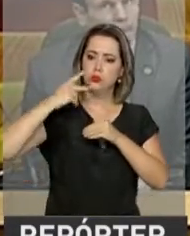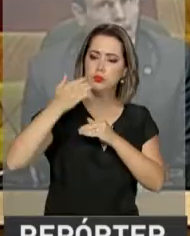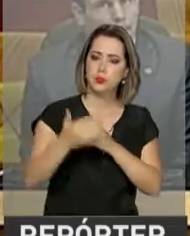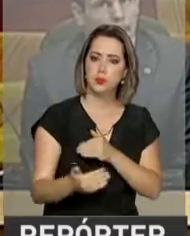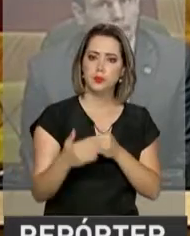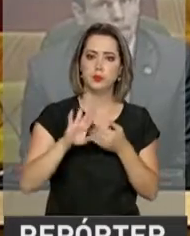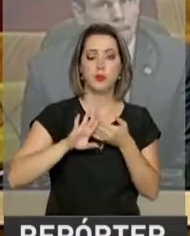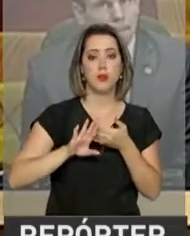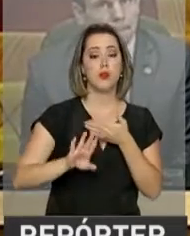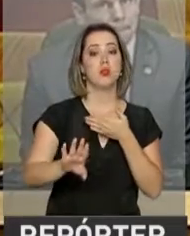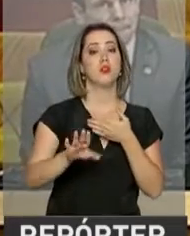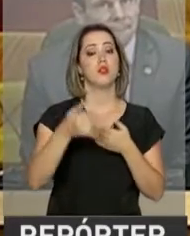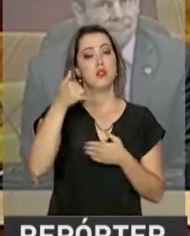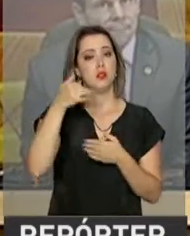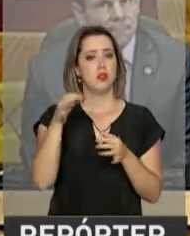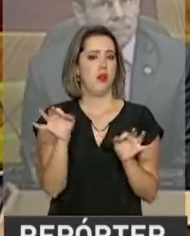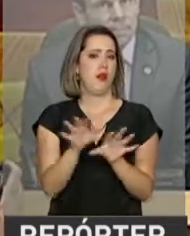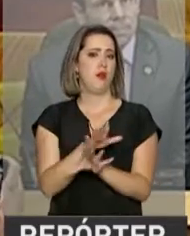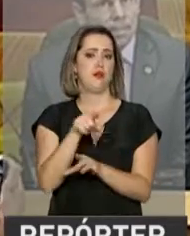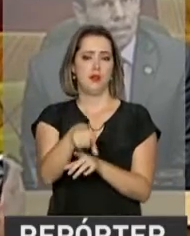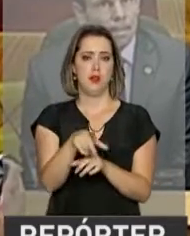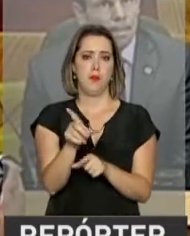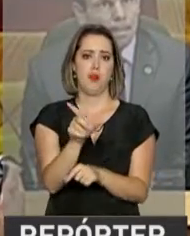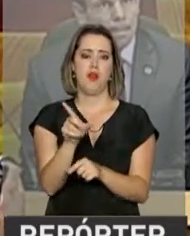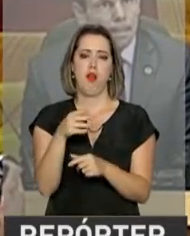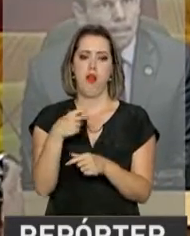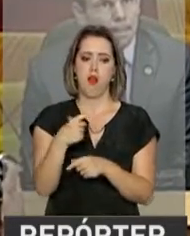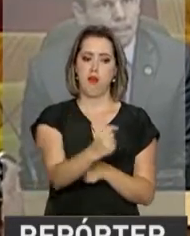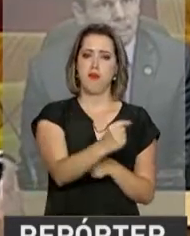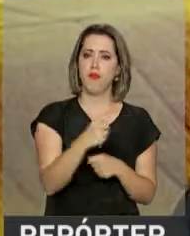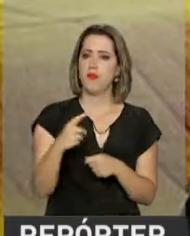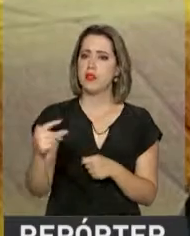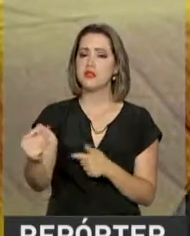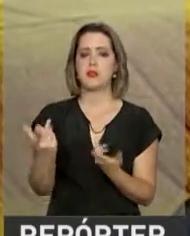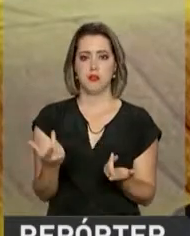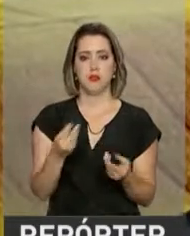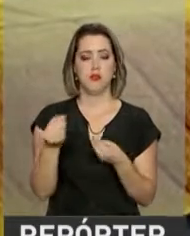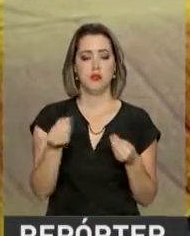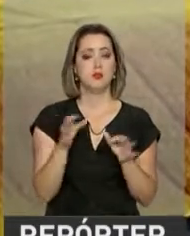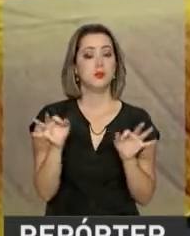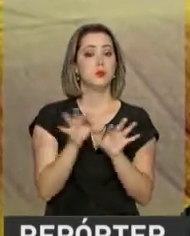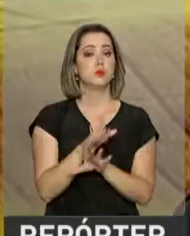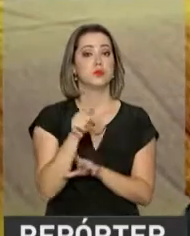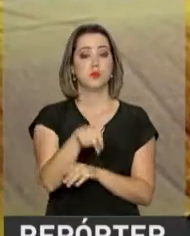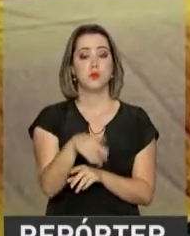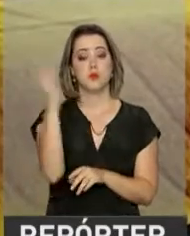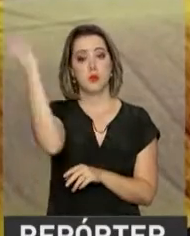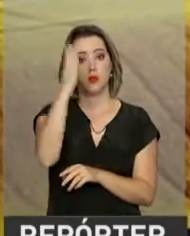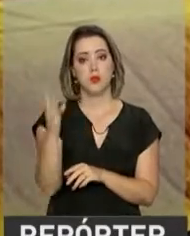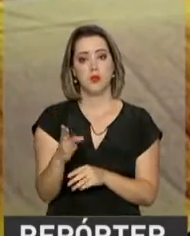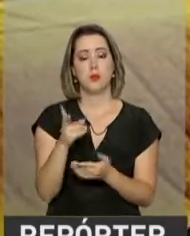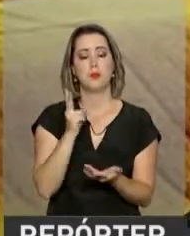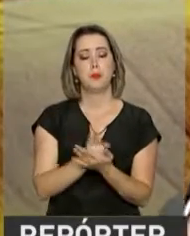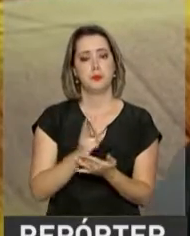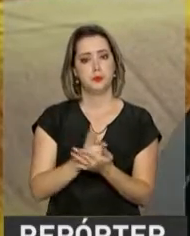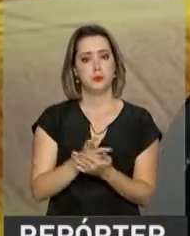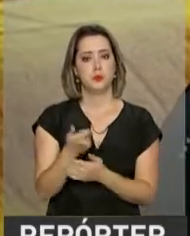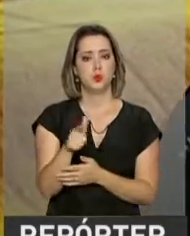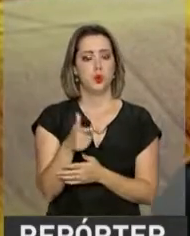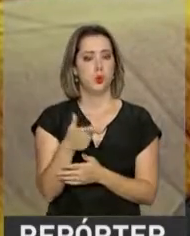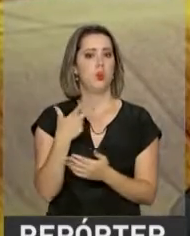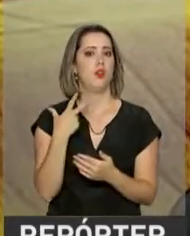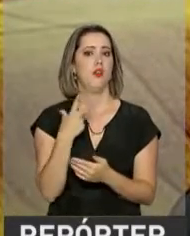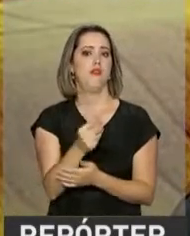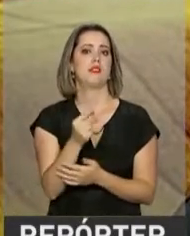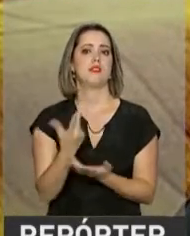retirada da vacina, a erradicação da febre aftosa no território brasileiro sem vacinação. Então,